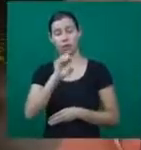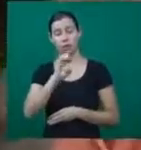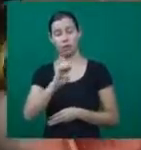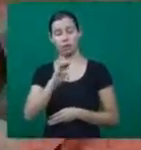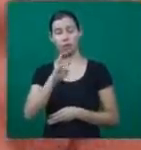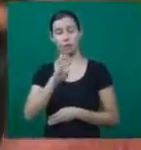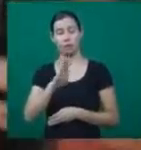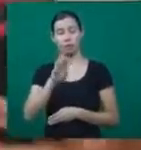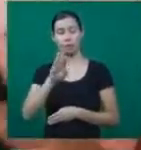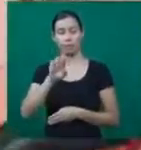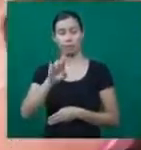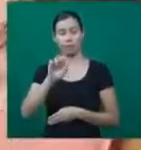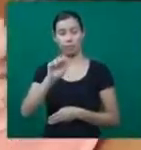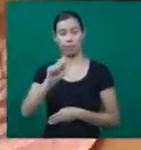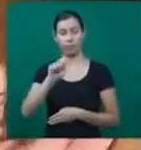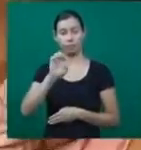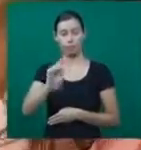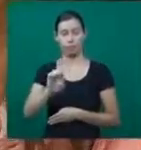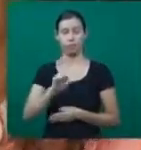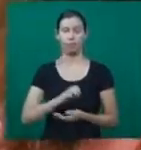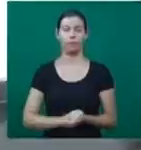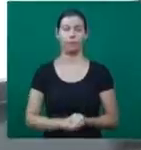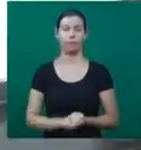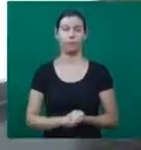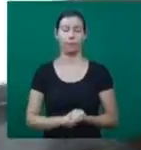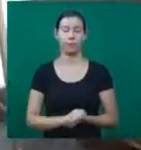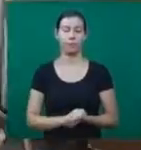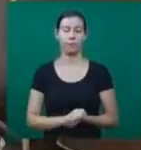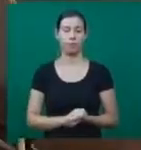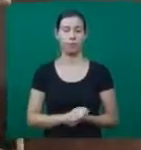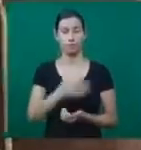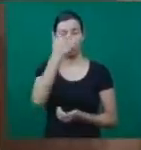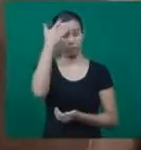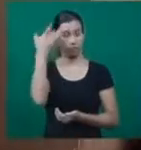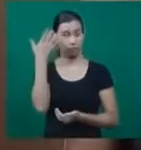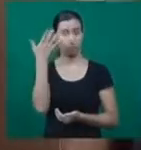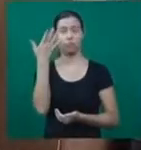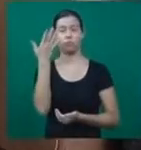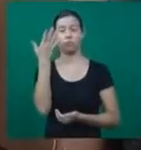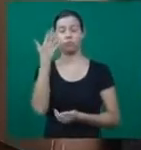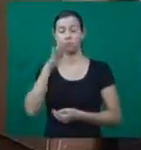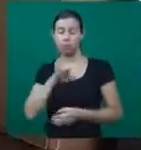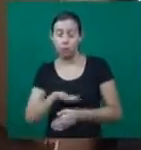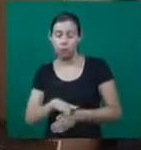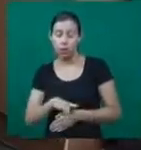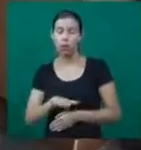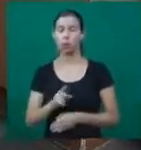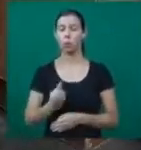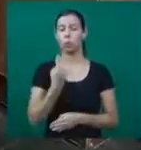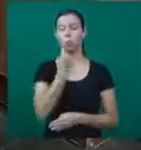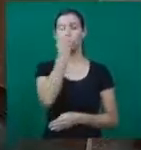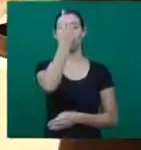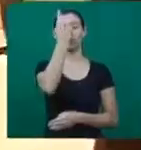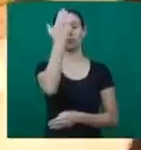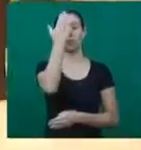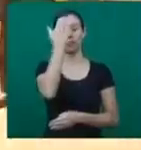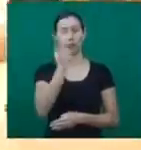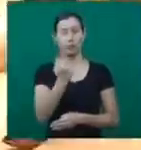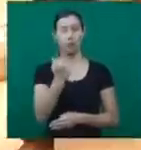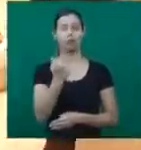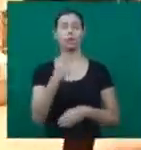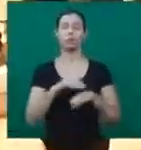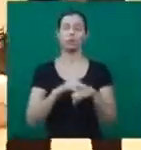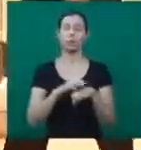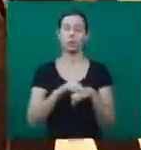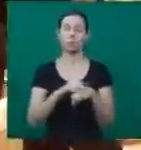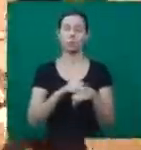dedicada a quem pretende investir no próprio negócio. Pessoas que têm nanismo ou gigantismo sabem que a patologia não tem